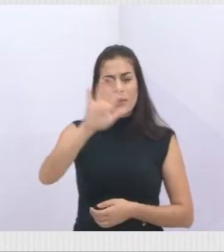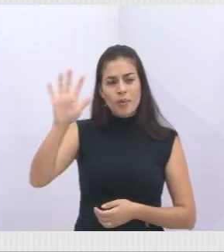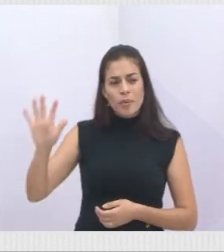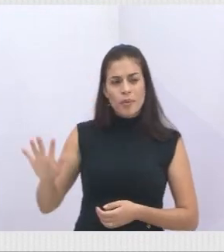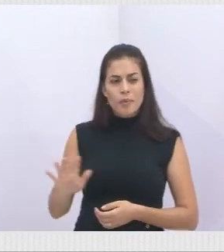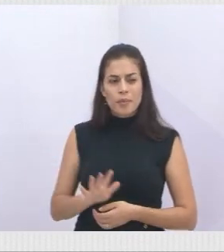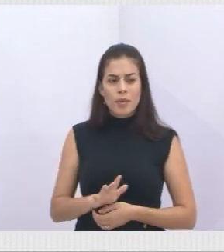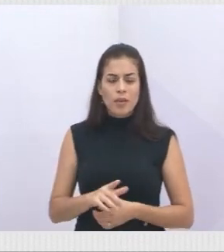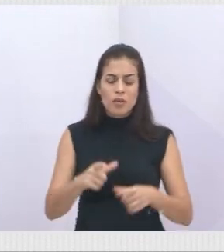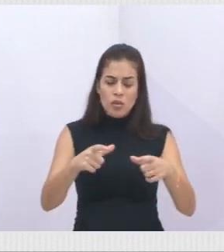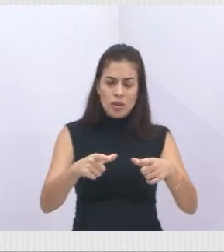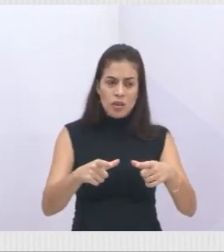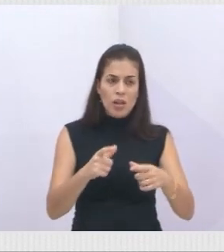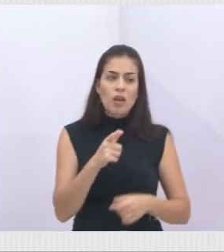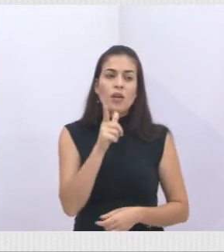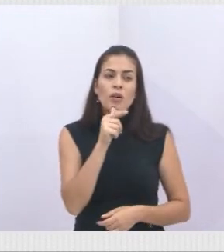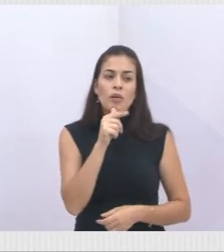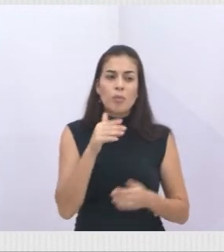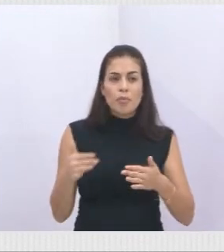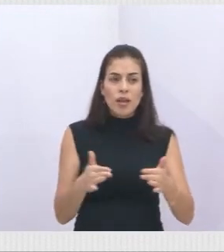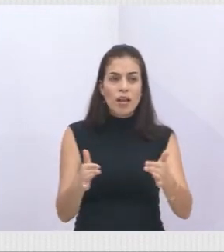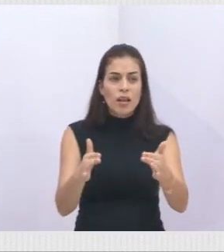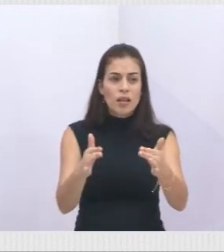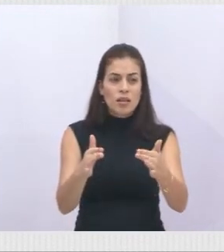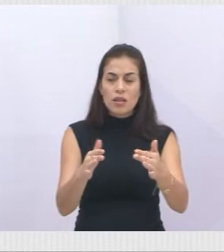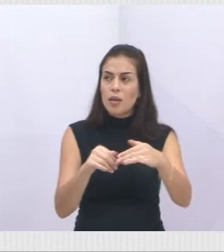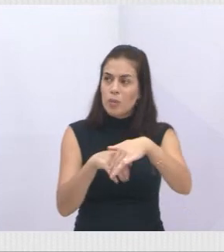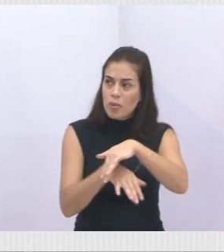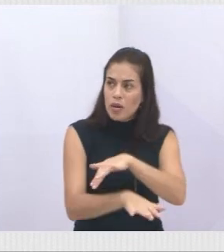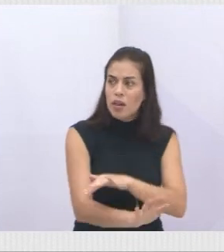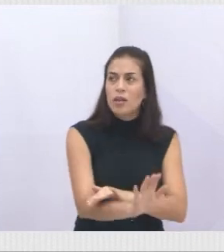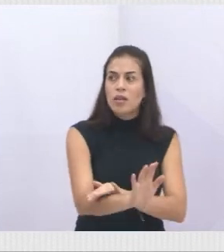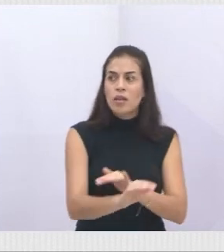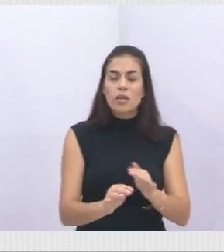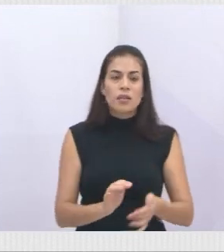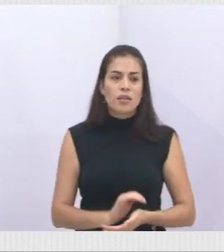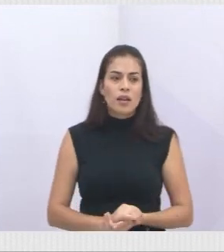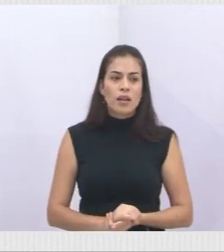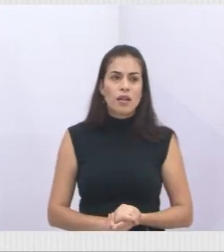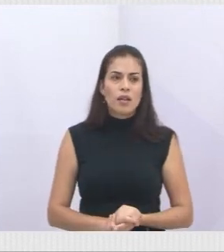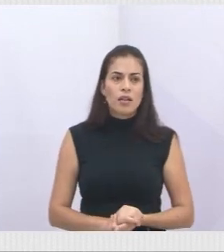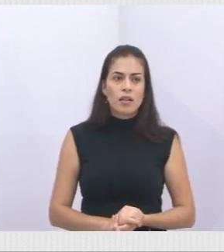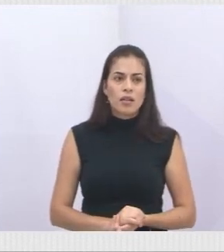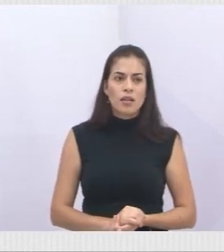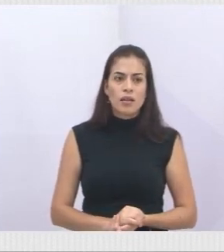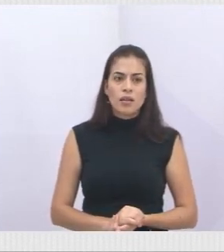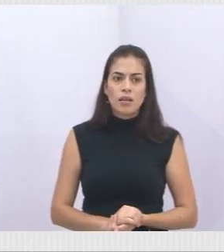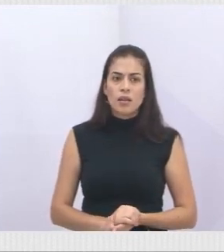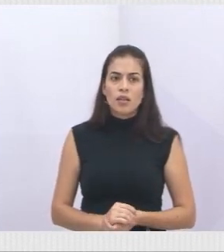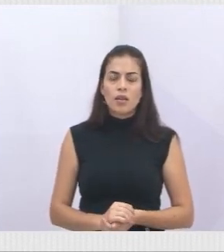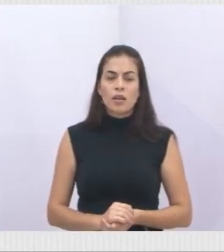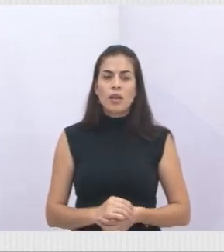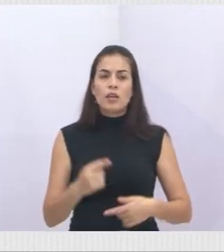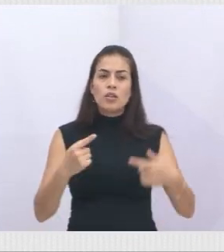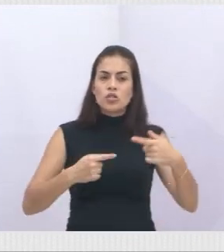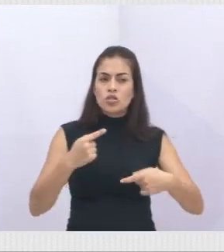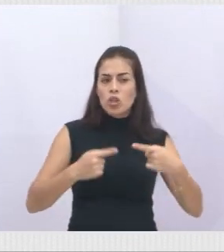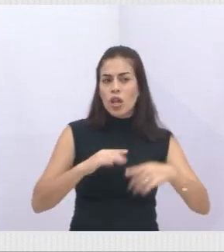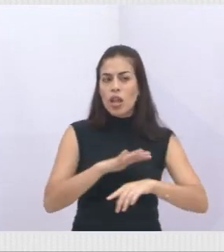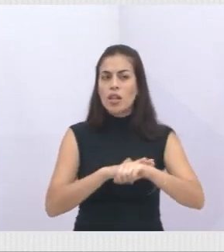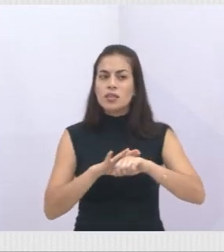município. O próximo, por favor. E as articulações que estão sendo feitas. E esse projeto nosso foi